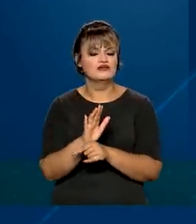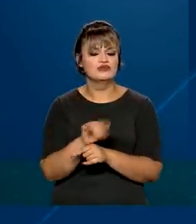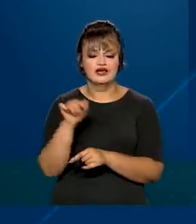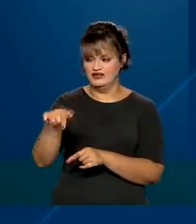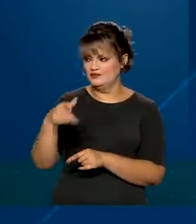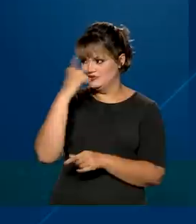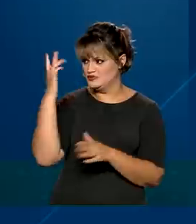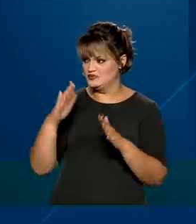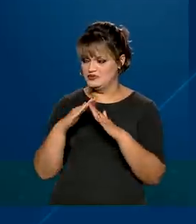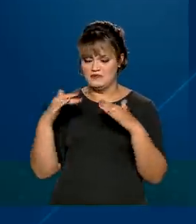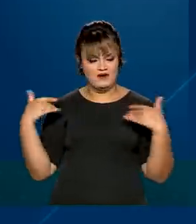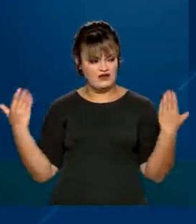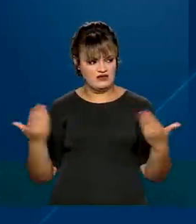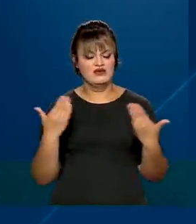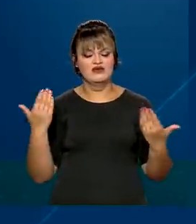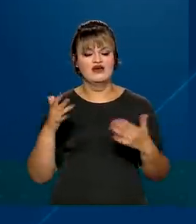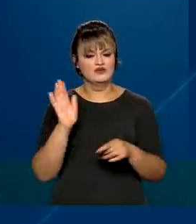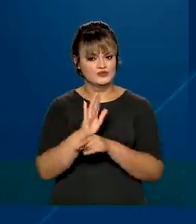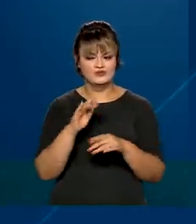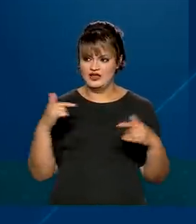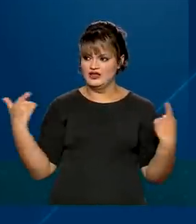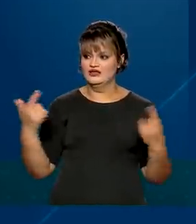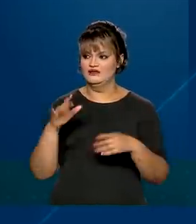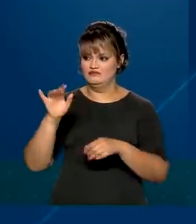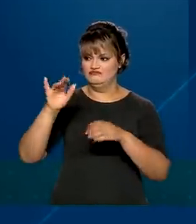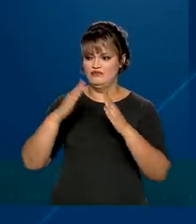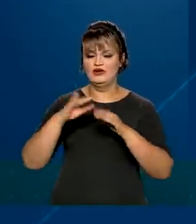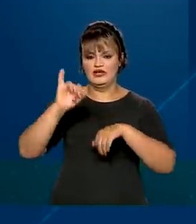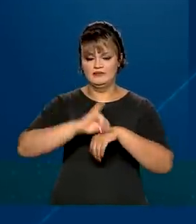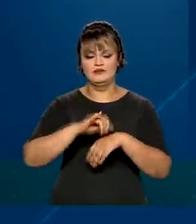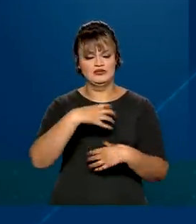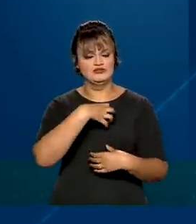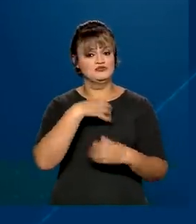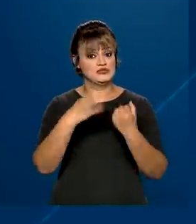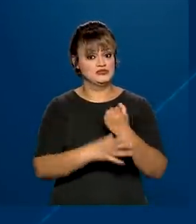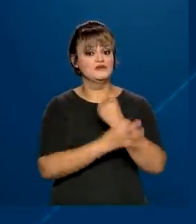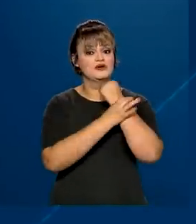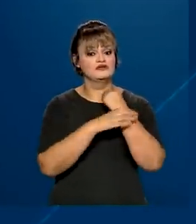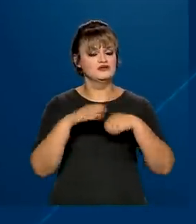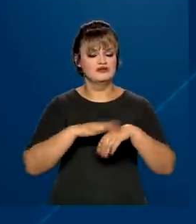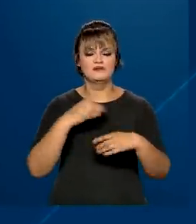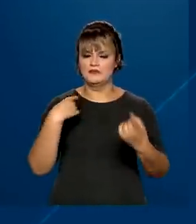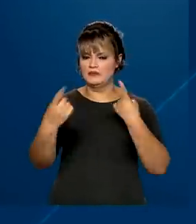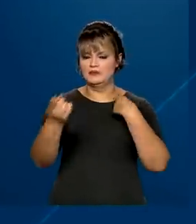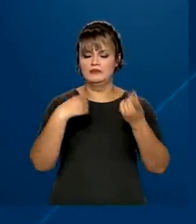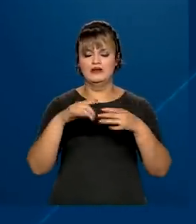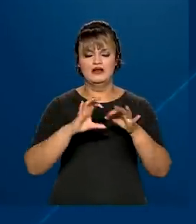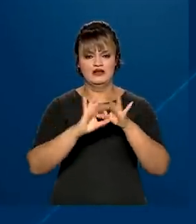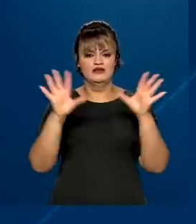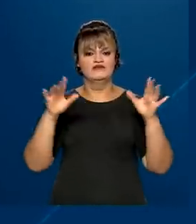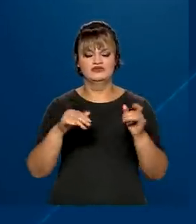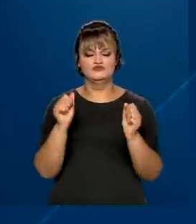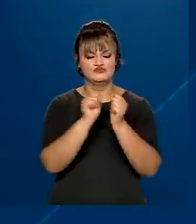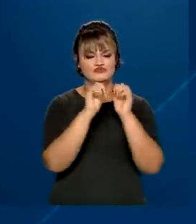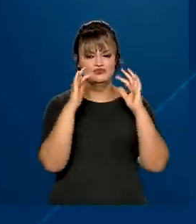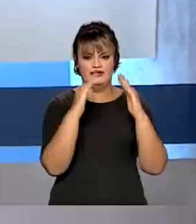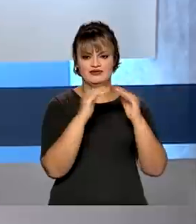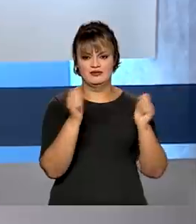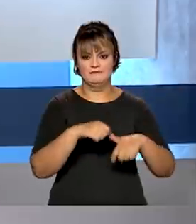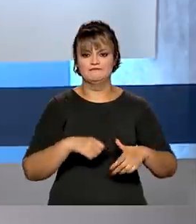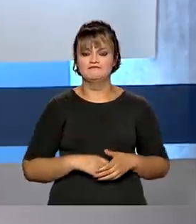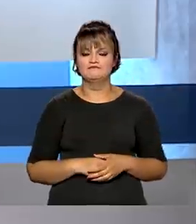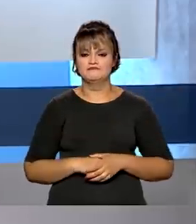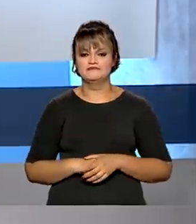-grandense aqui, do norte, de quem mora aqui em Natal, para que vocês possam ter mais segurança, mais tempo com a família, aproveitar melhor o tempo em casa.